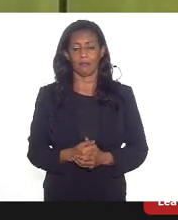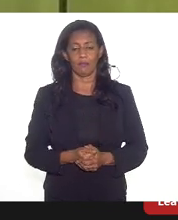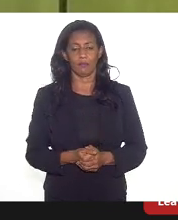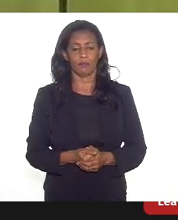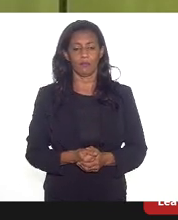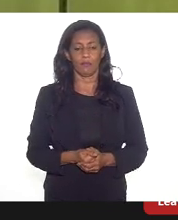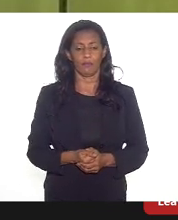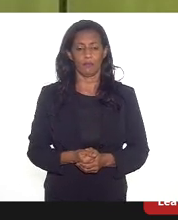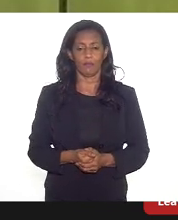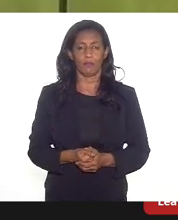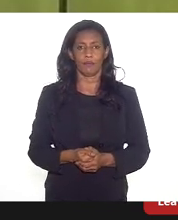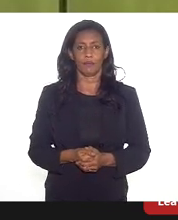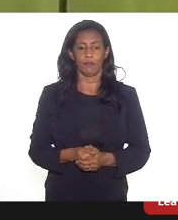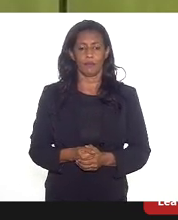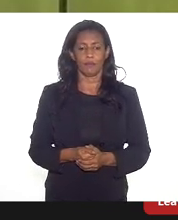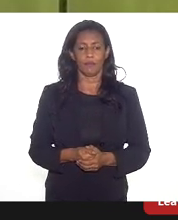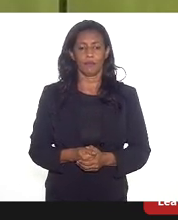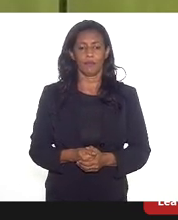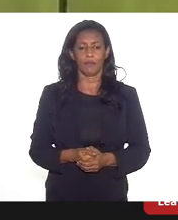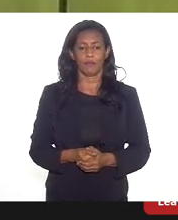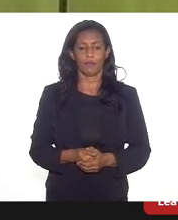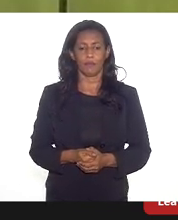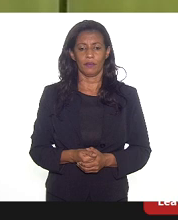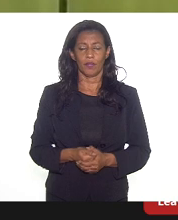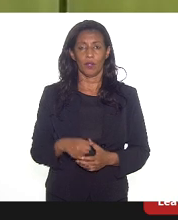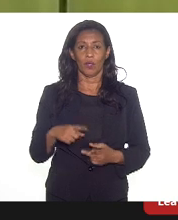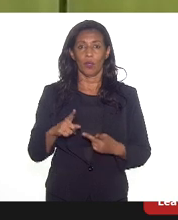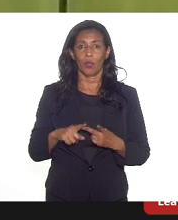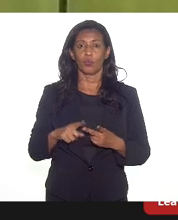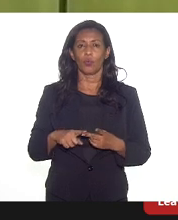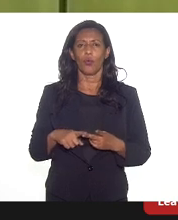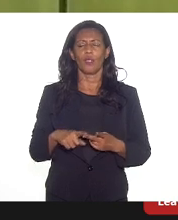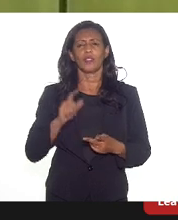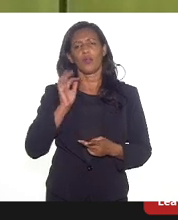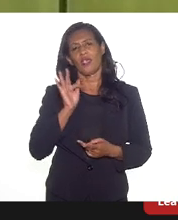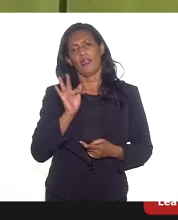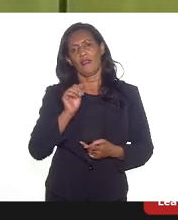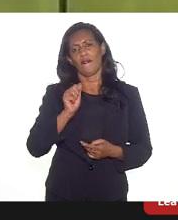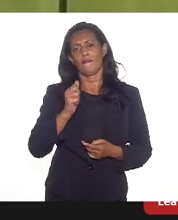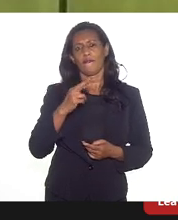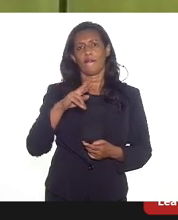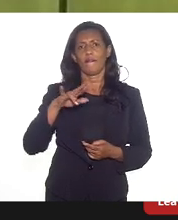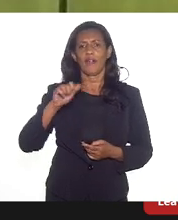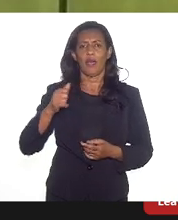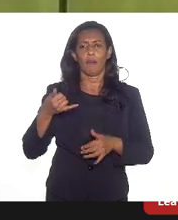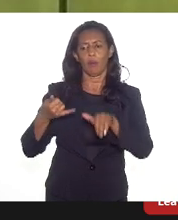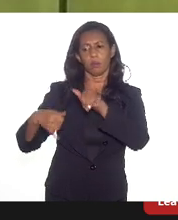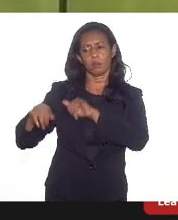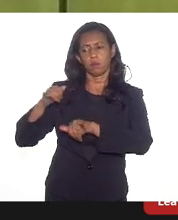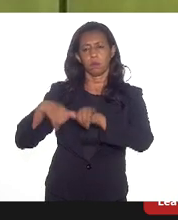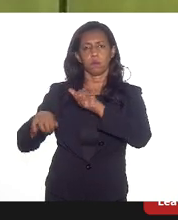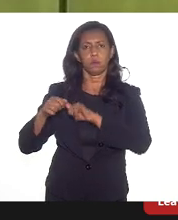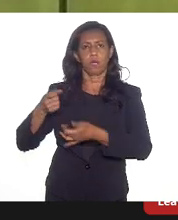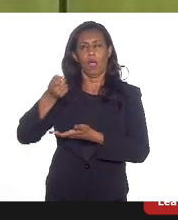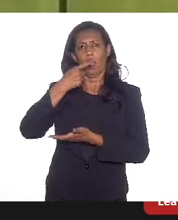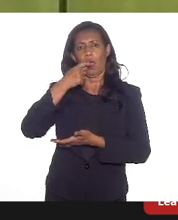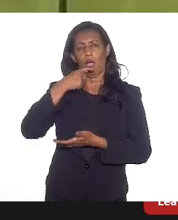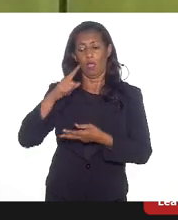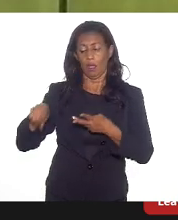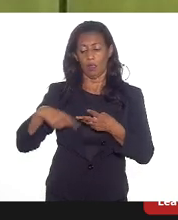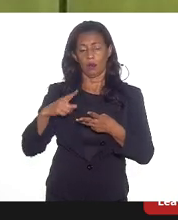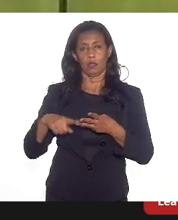O pilar dois é a parte de fármacos, laboratórios. O pilar três